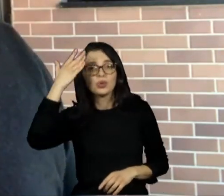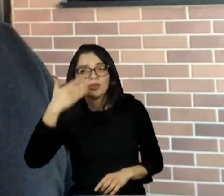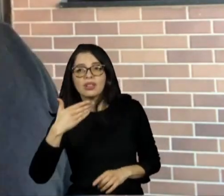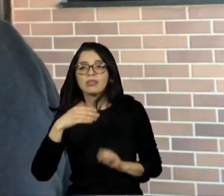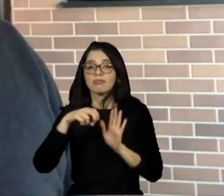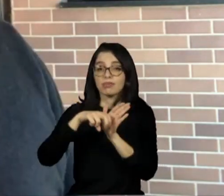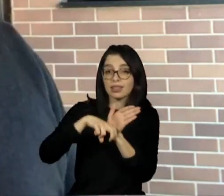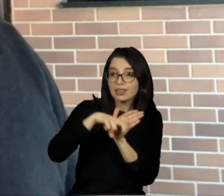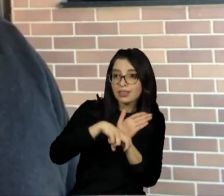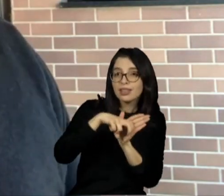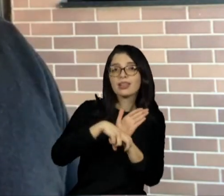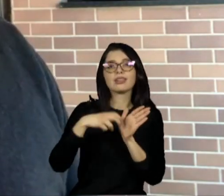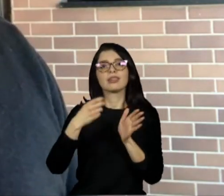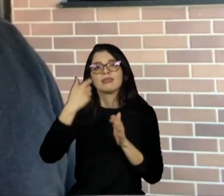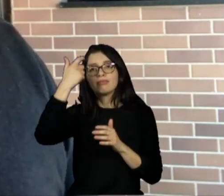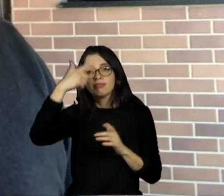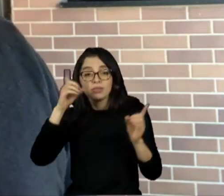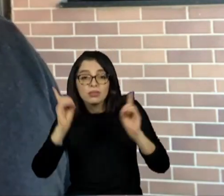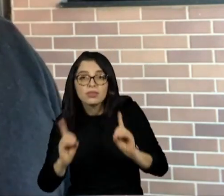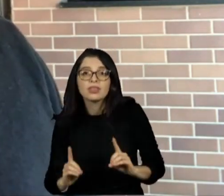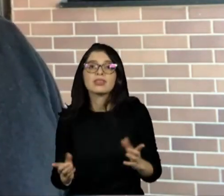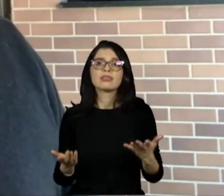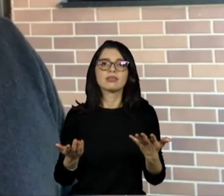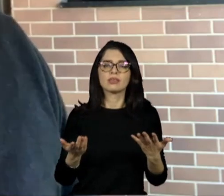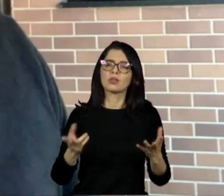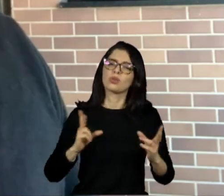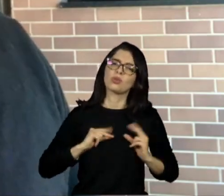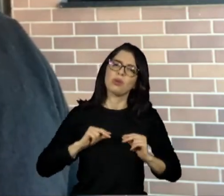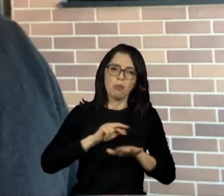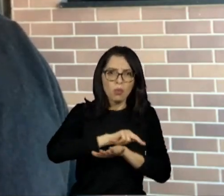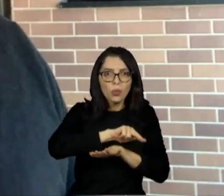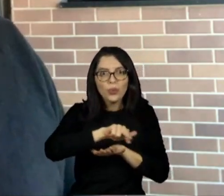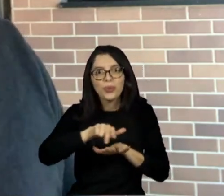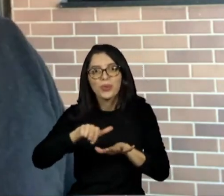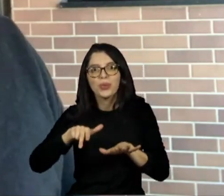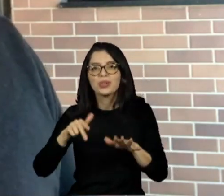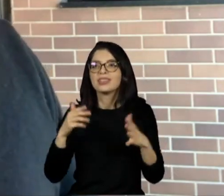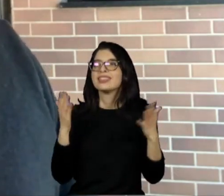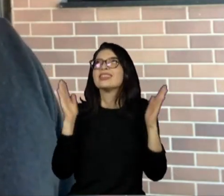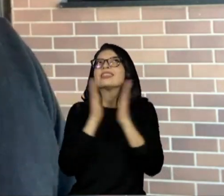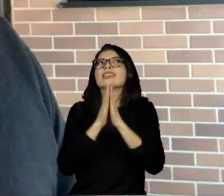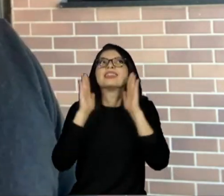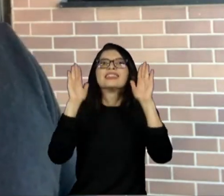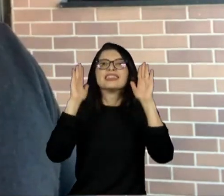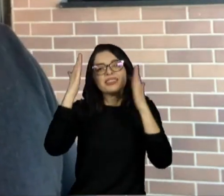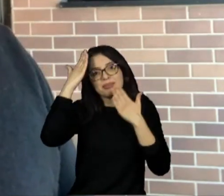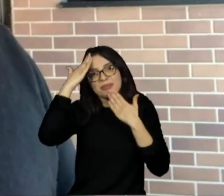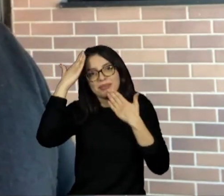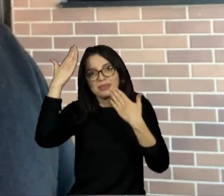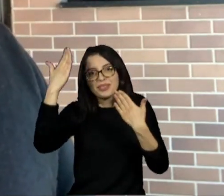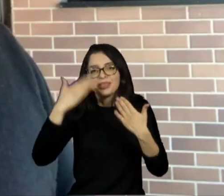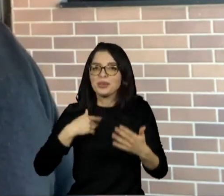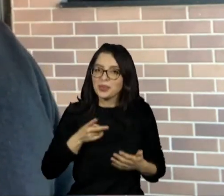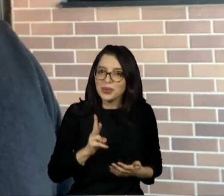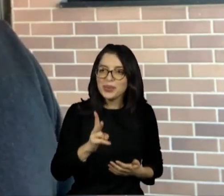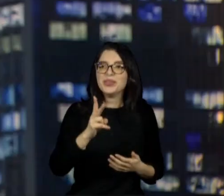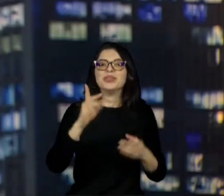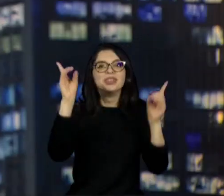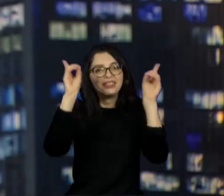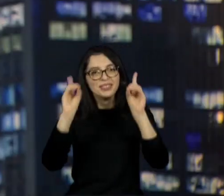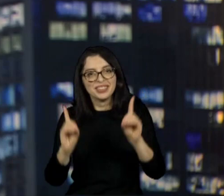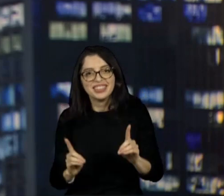e uma pessoa com deficiência motora. Oxalá, a gente consiga fazer algum adendo de uma pessoa com deficiência intelectual.